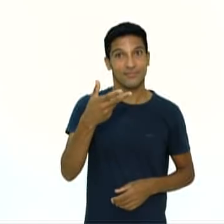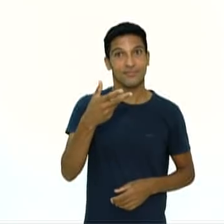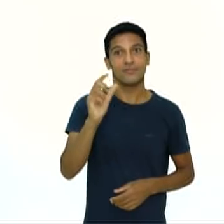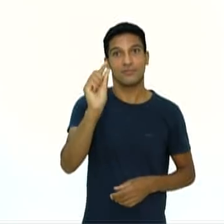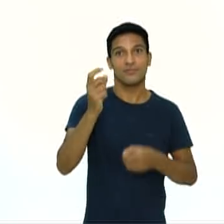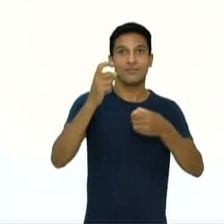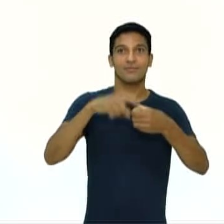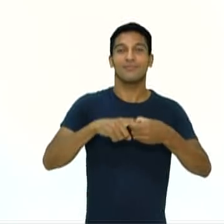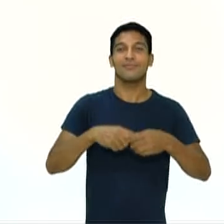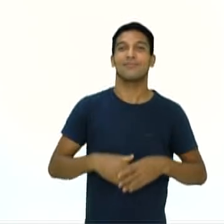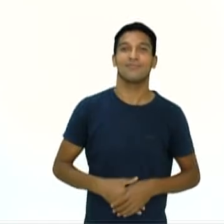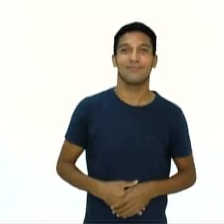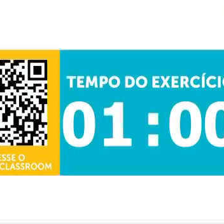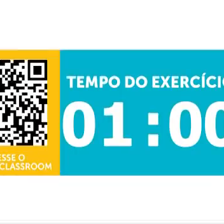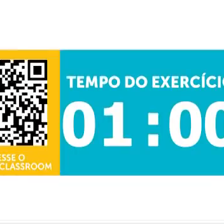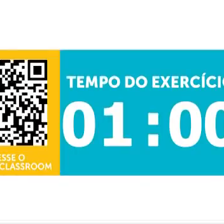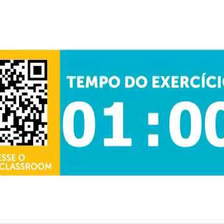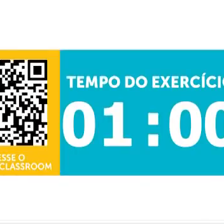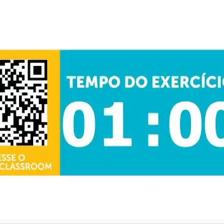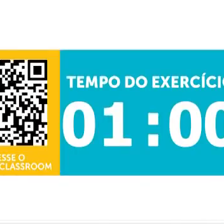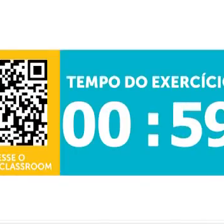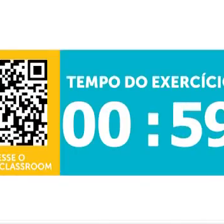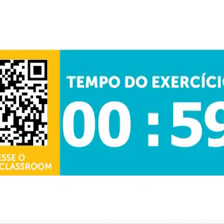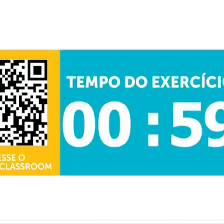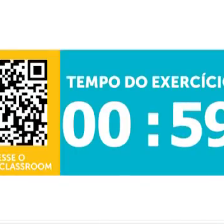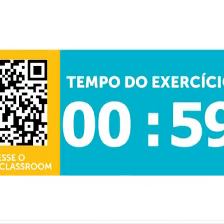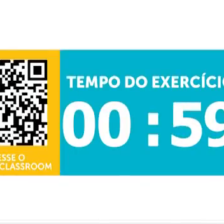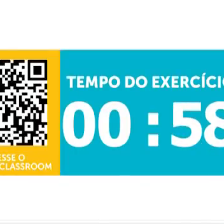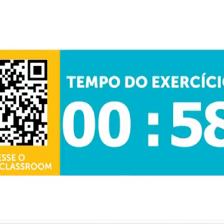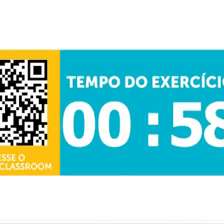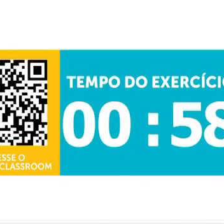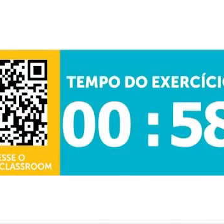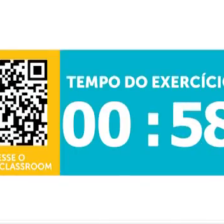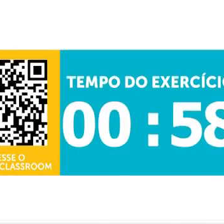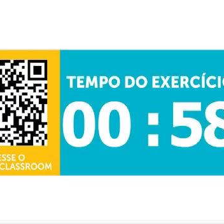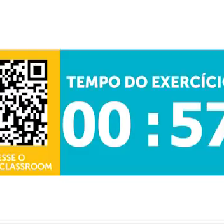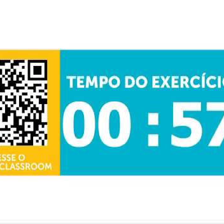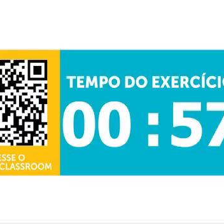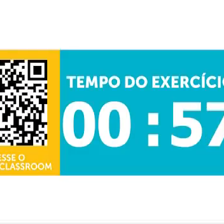gente já volta para corrigir. E